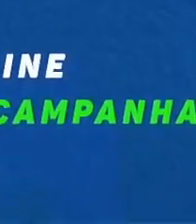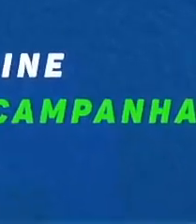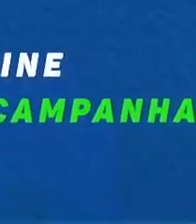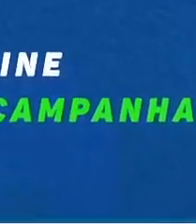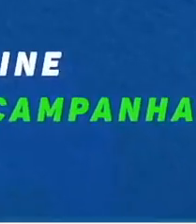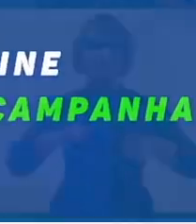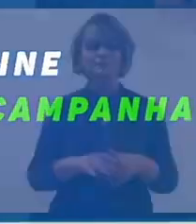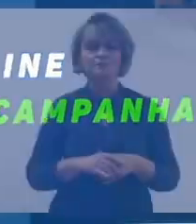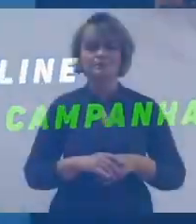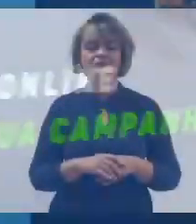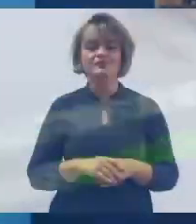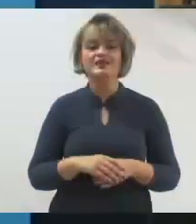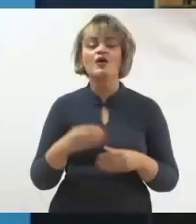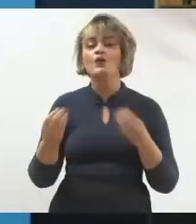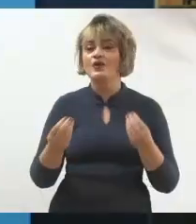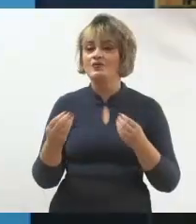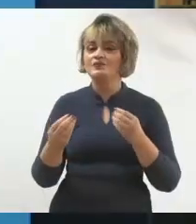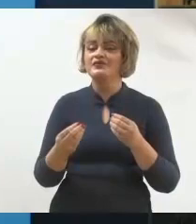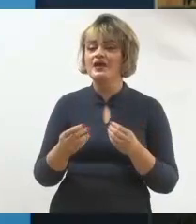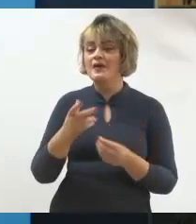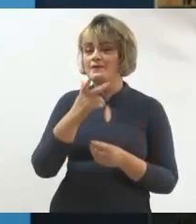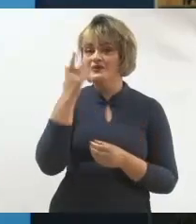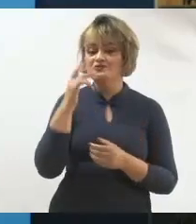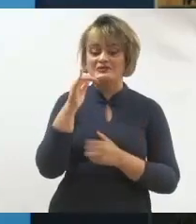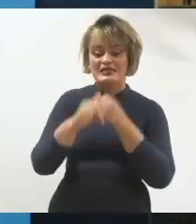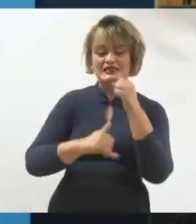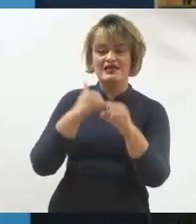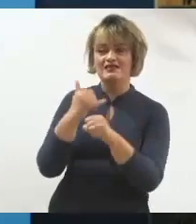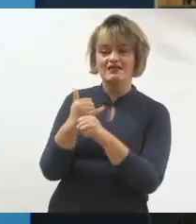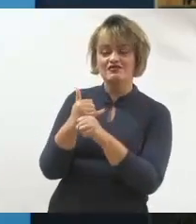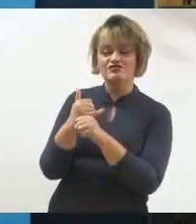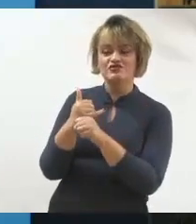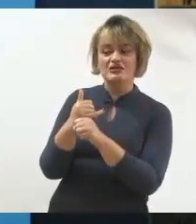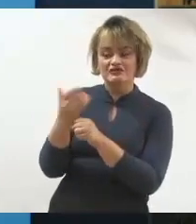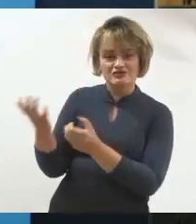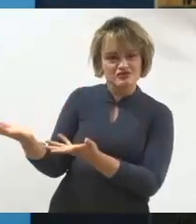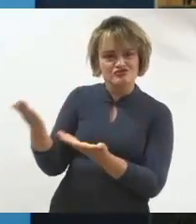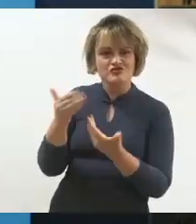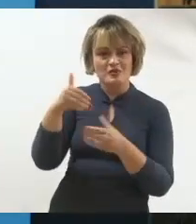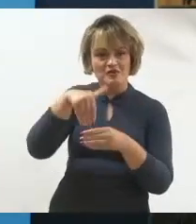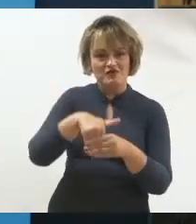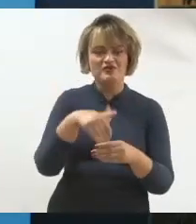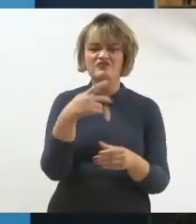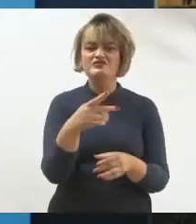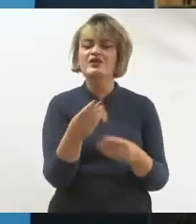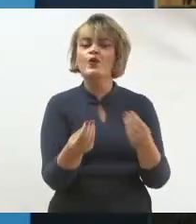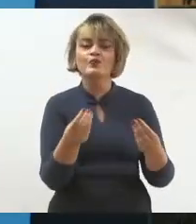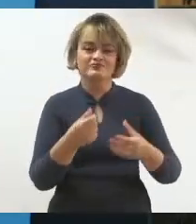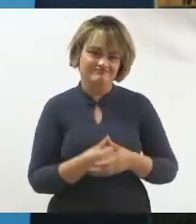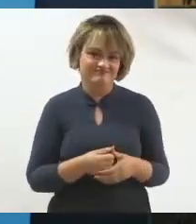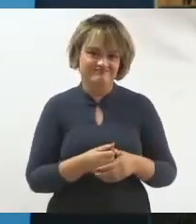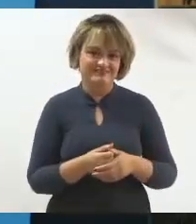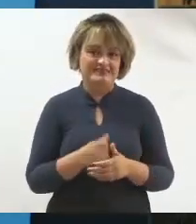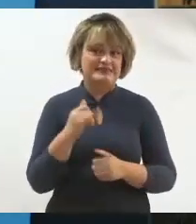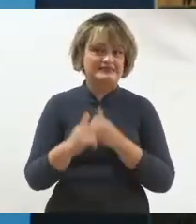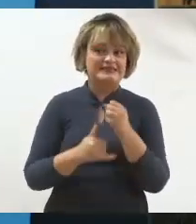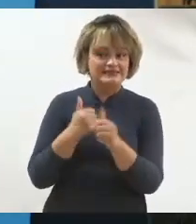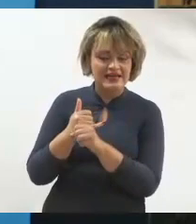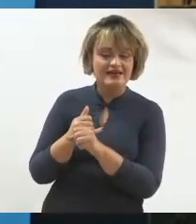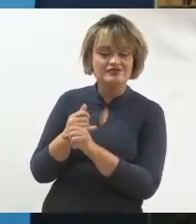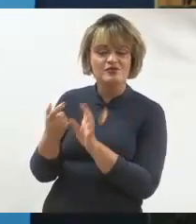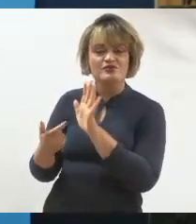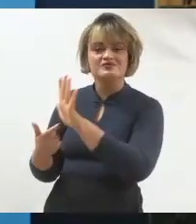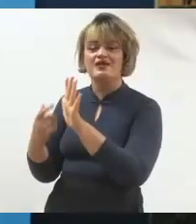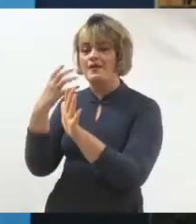todos nós. Conquistando eleitores online. Como é que conquista o eleitor na internet? Como é que conquista no